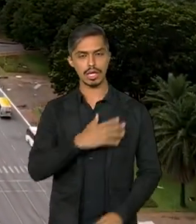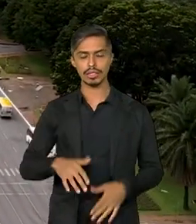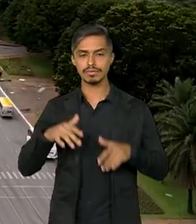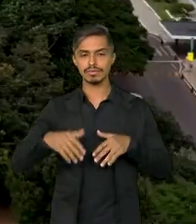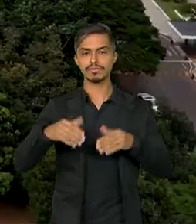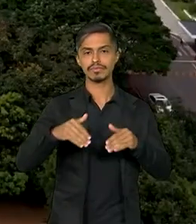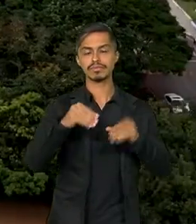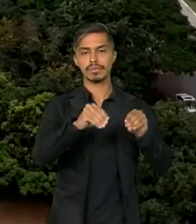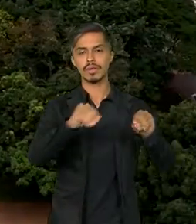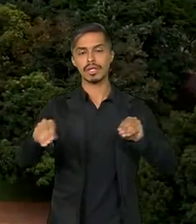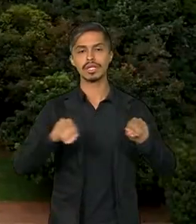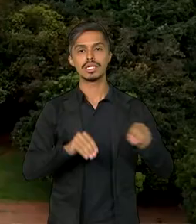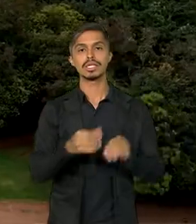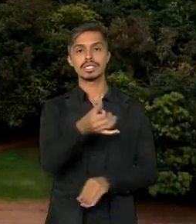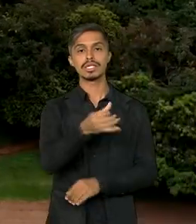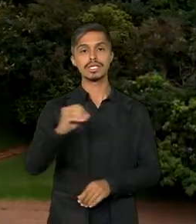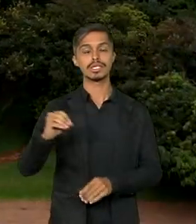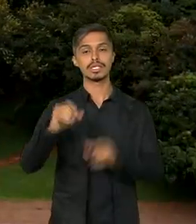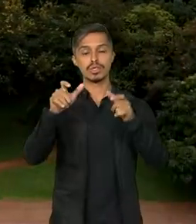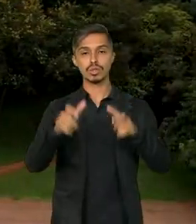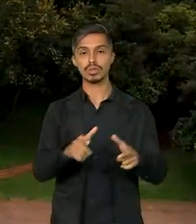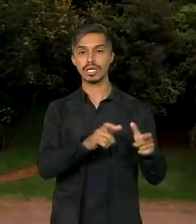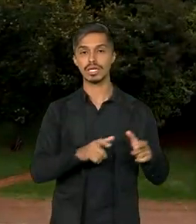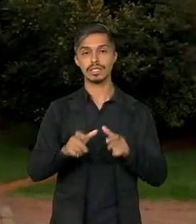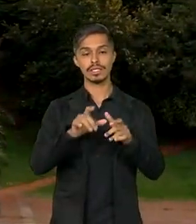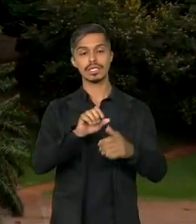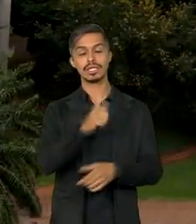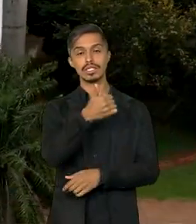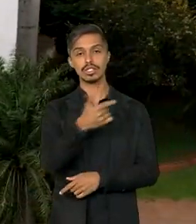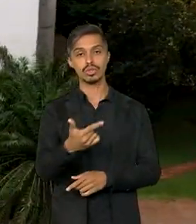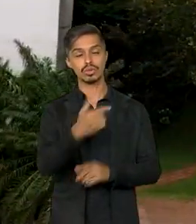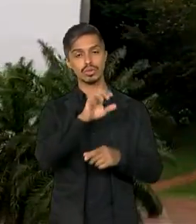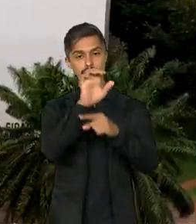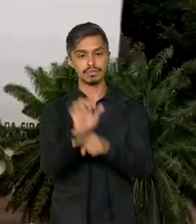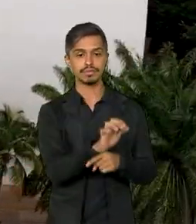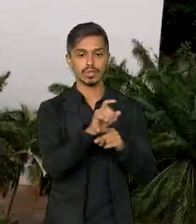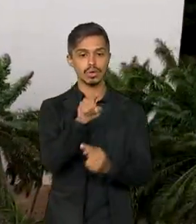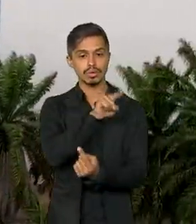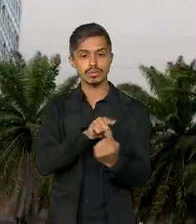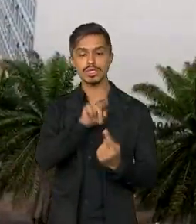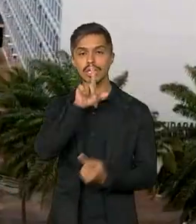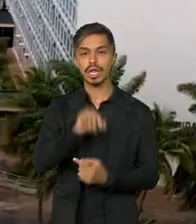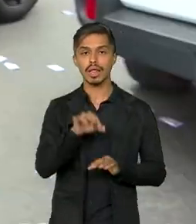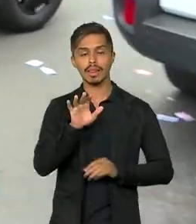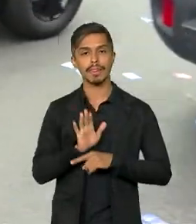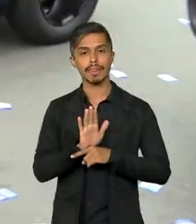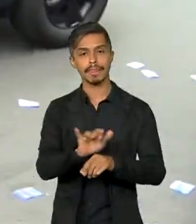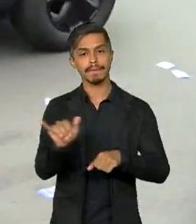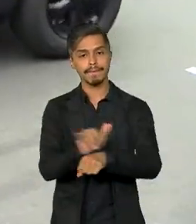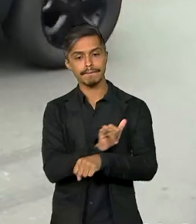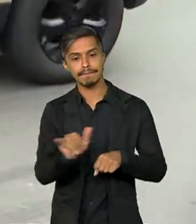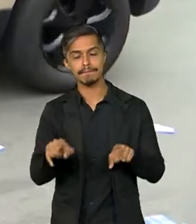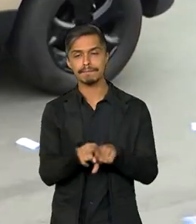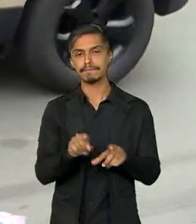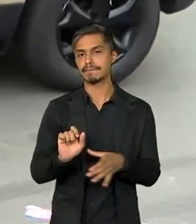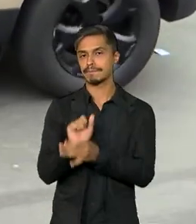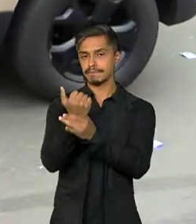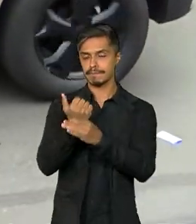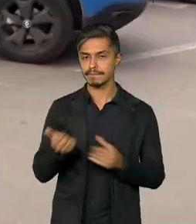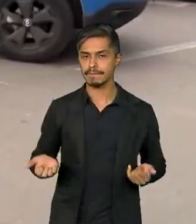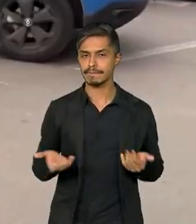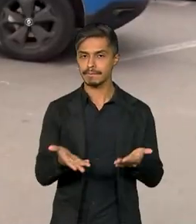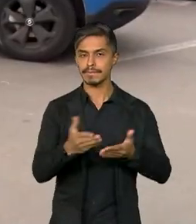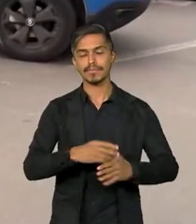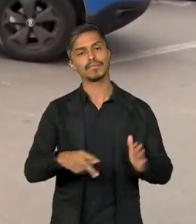de 600 localidades em 12 estados. O objetivo é ajudar tanto na logística quanto na segurança das